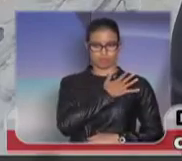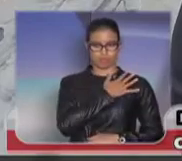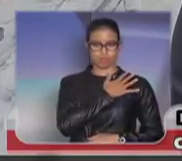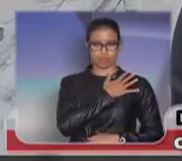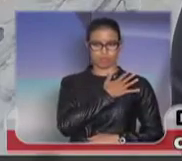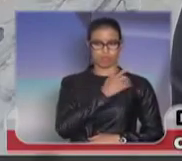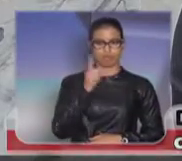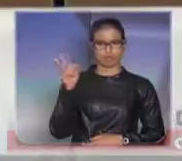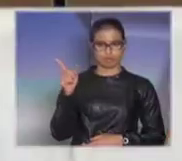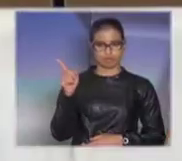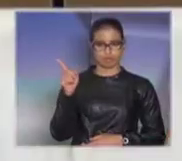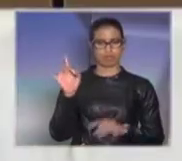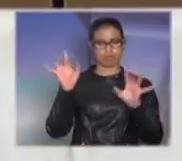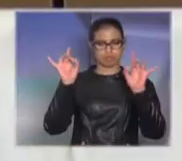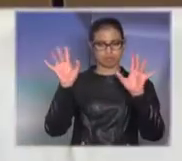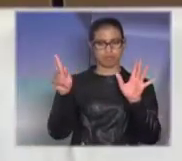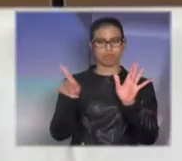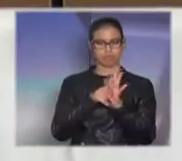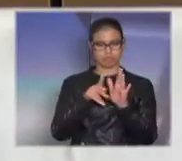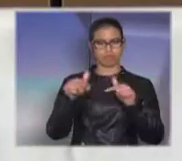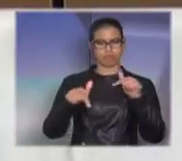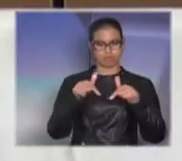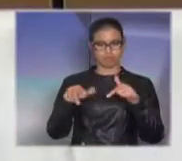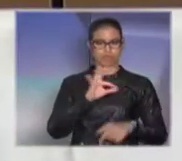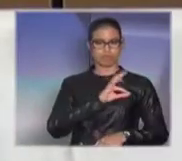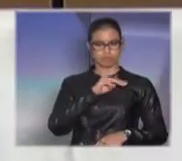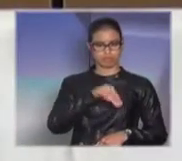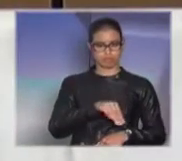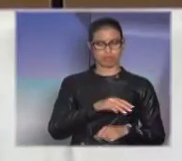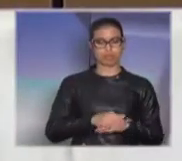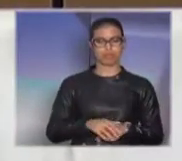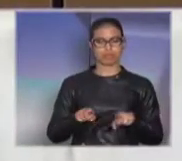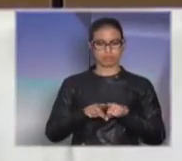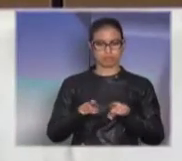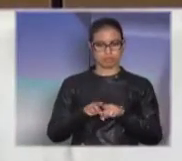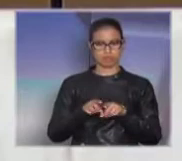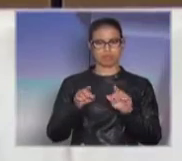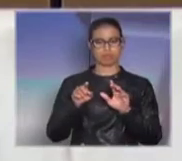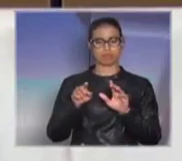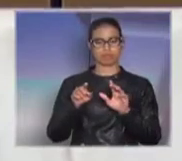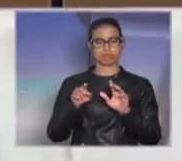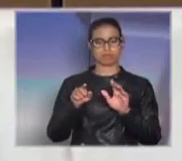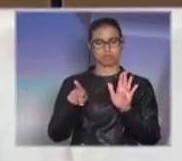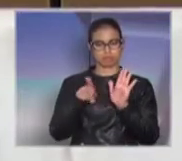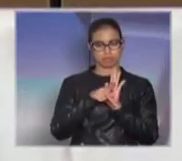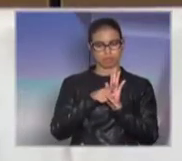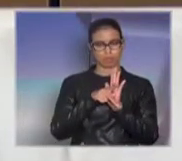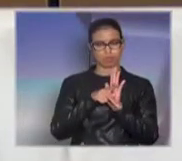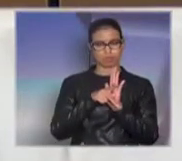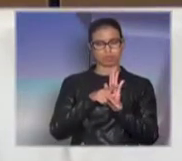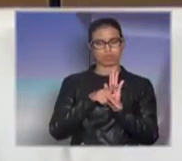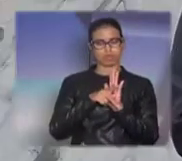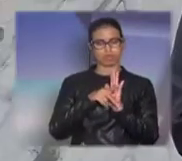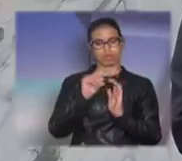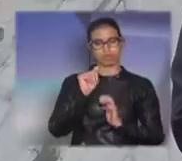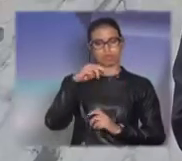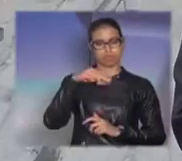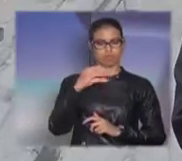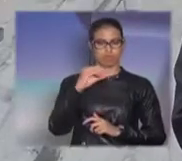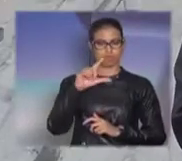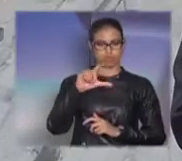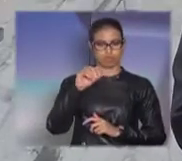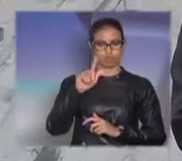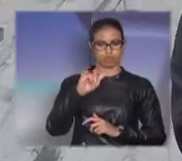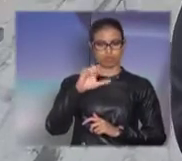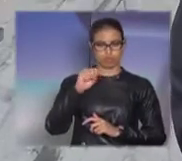oficial médico da Polícia Militar, um dos grandes oncologistas aí do AC Camargo, o Coronel Perrota é nosso amigo há muitos